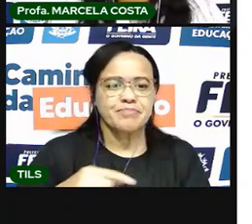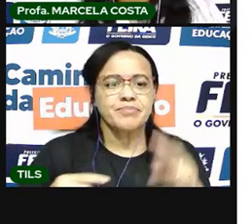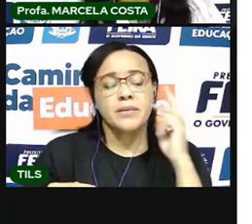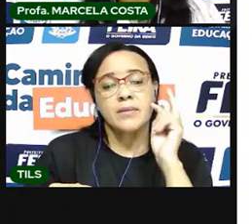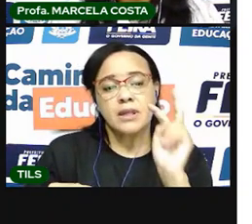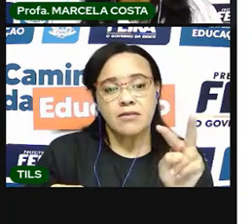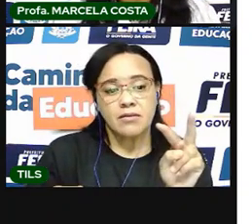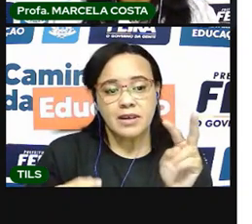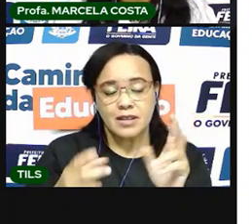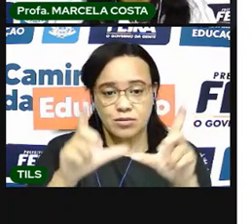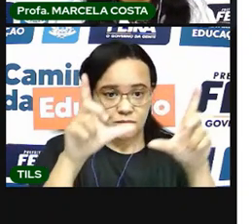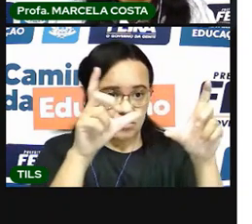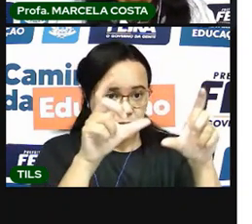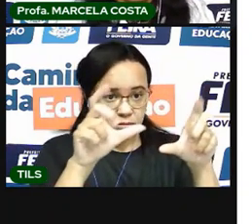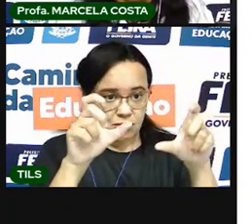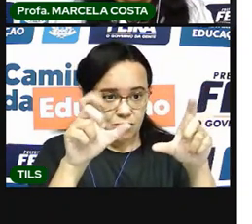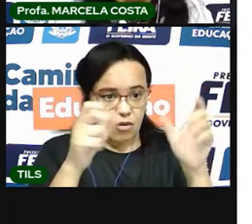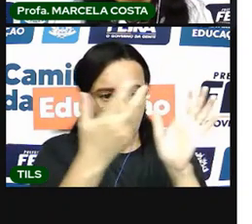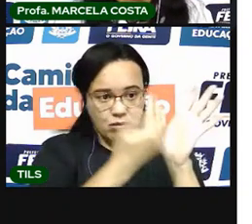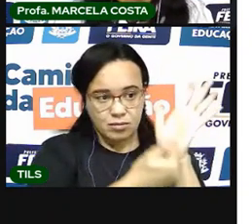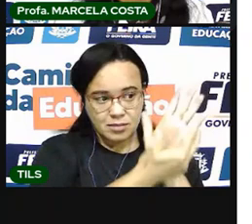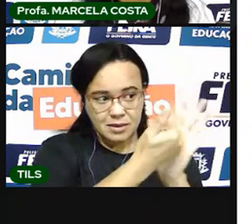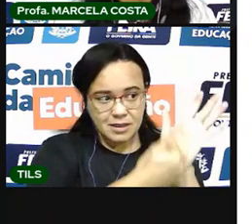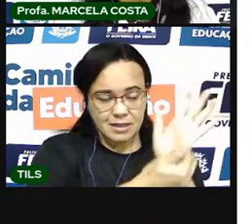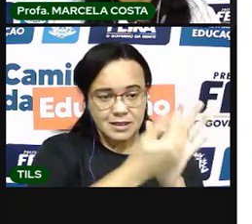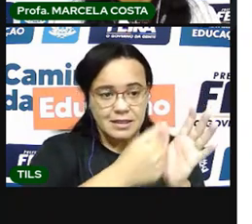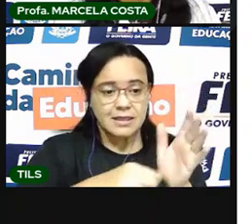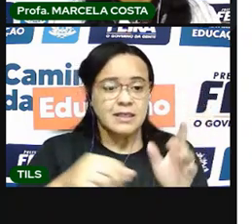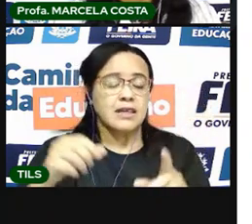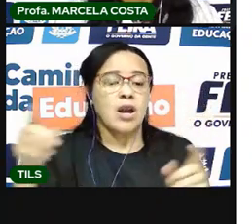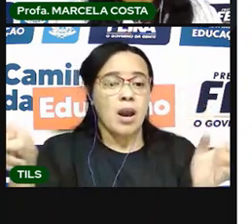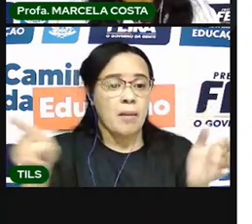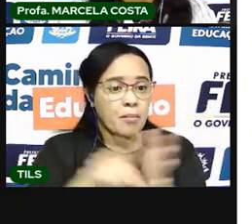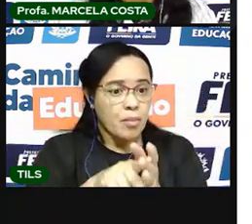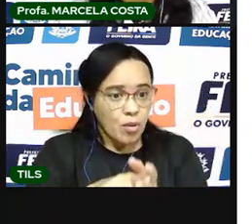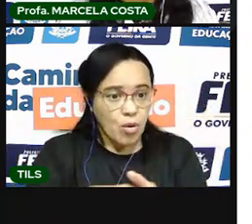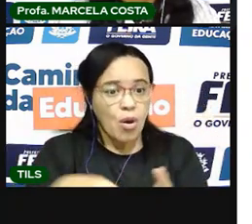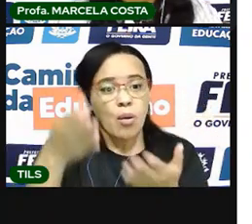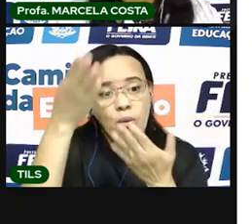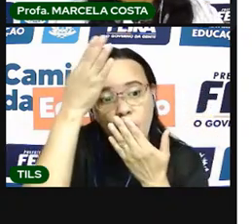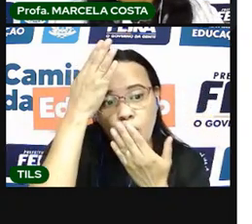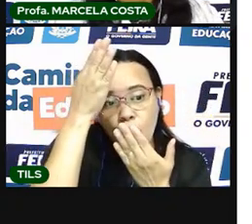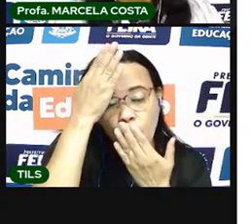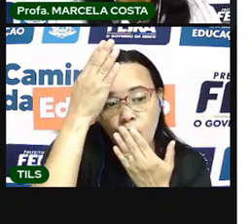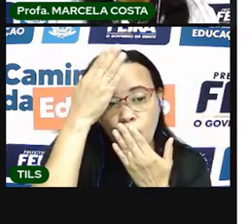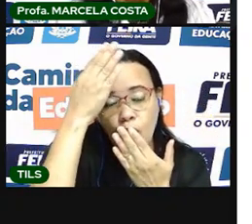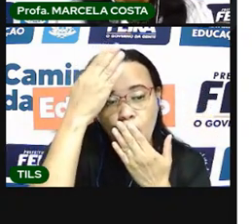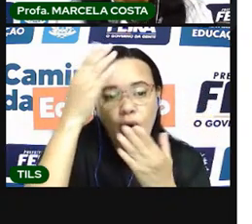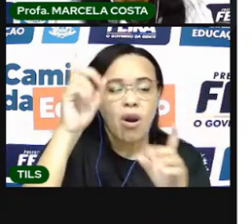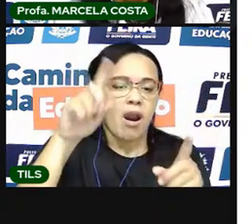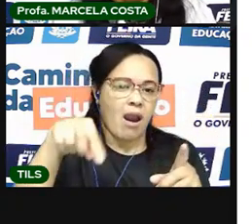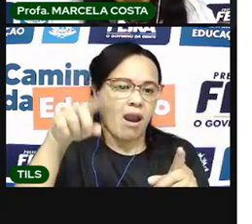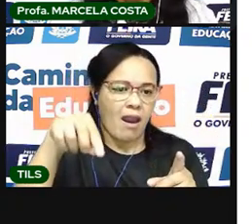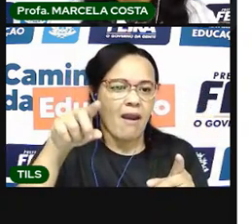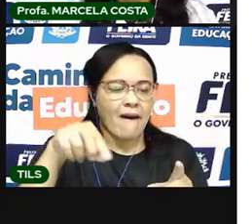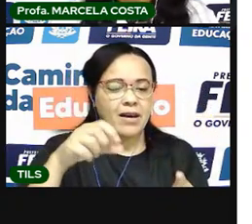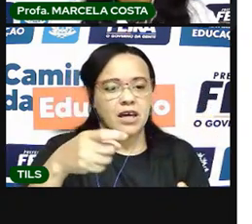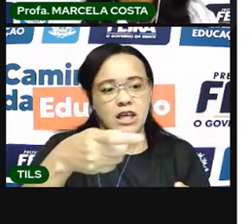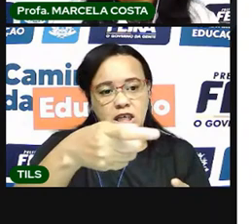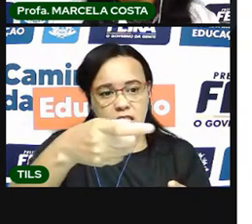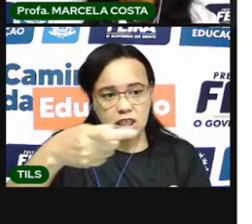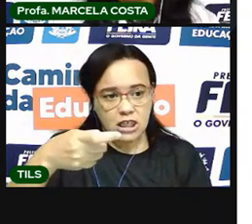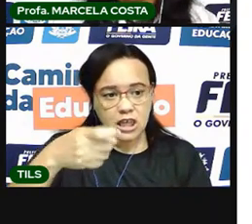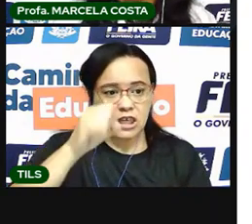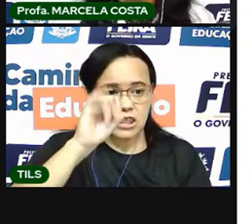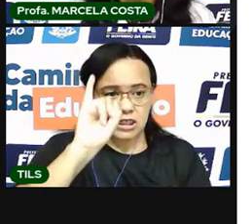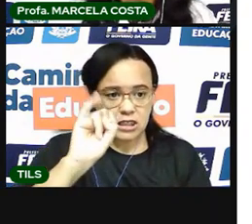Esse é um tipo de calendário indígena. É o calendário indígena do povo Xingu. E foi criado pelos